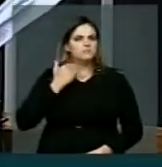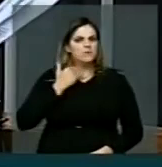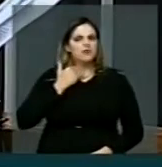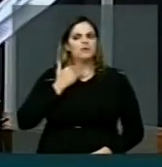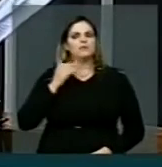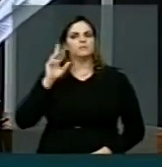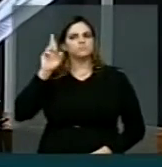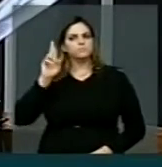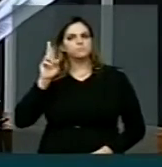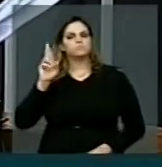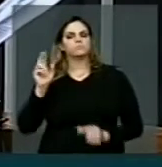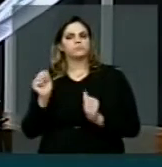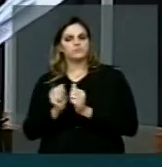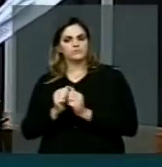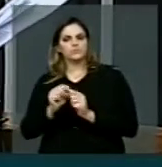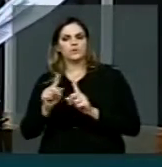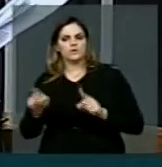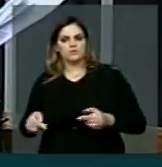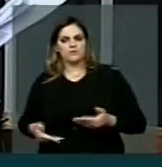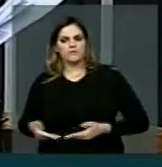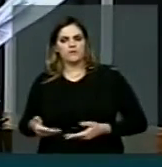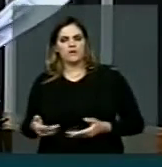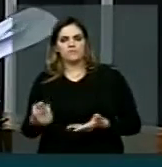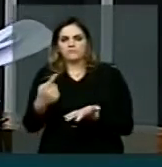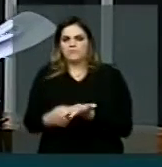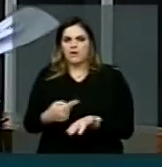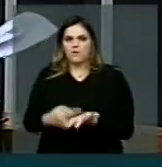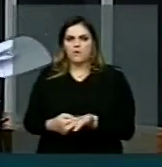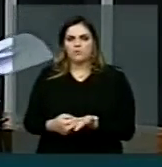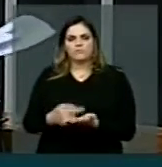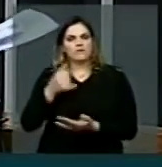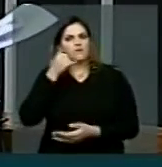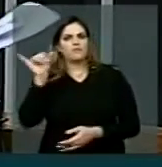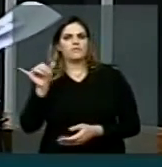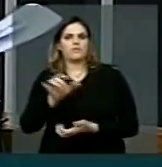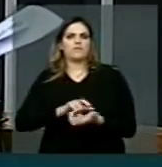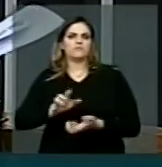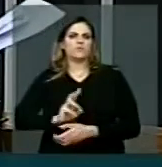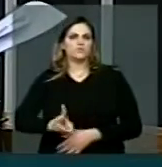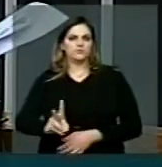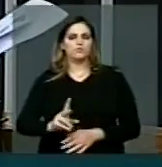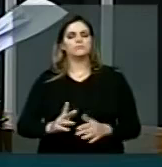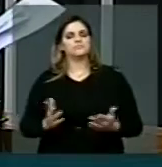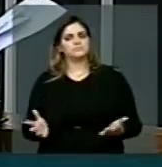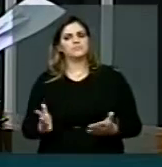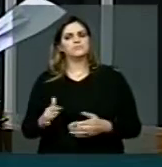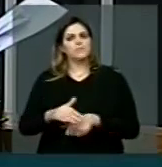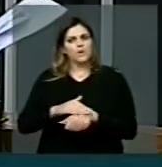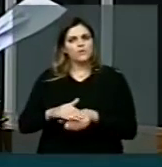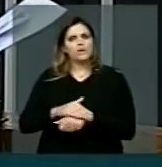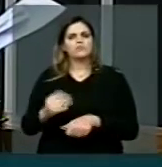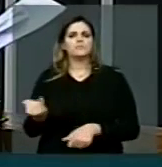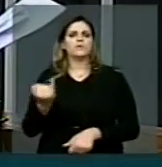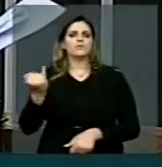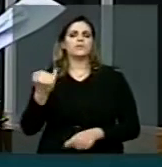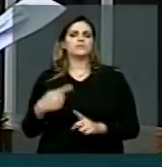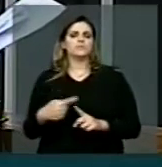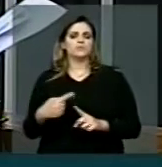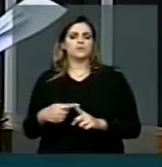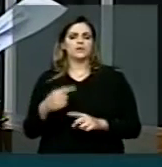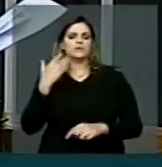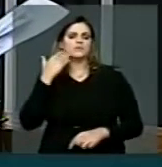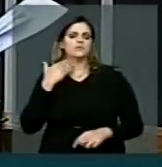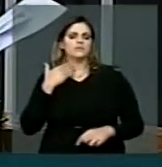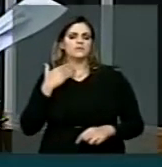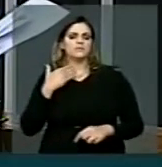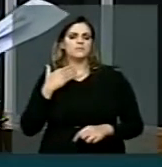um denominador comum e a paralisação termine. O fato é que com o diálogo ganha os bancários, ganha a rede bancária pública